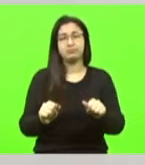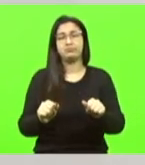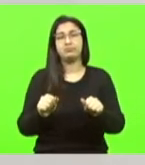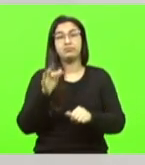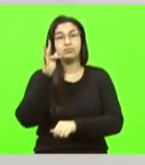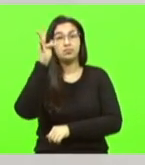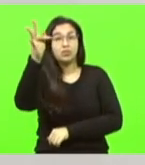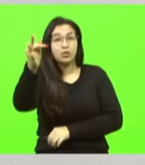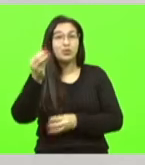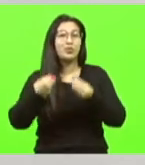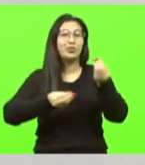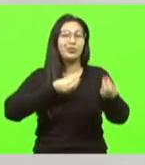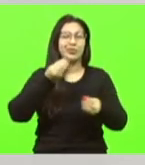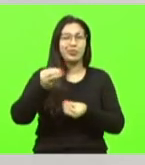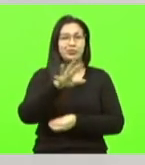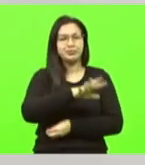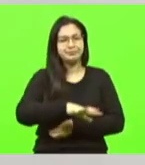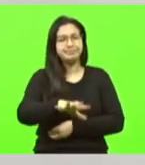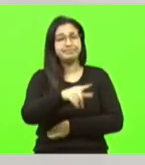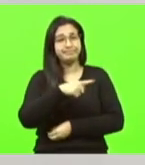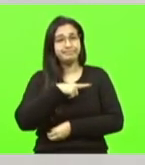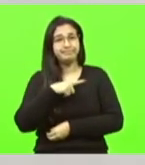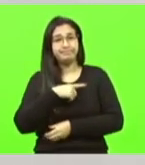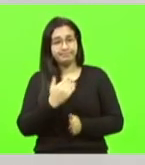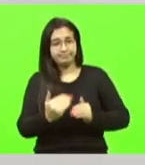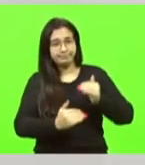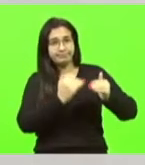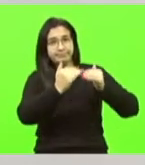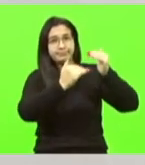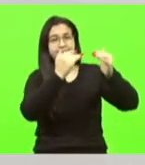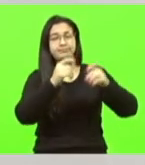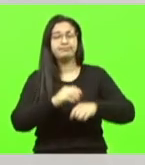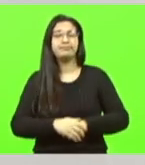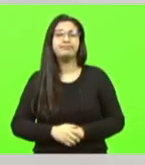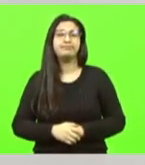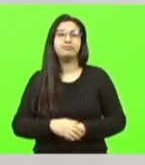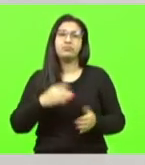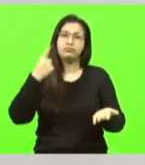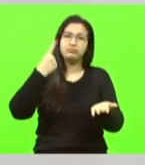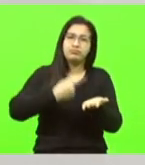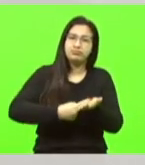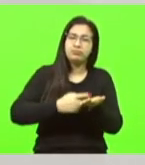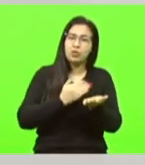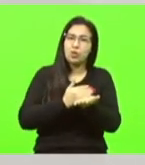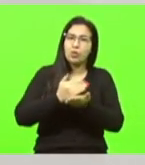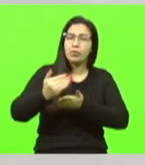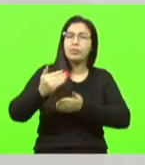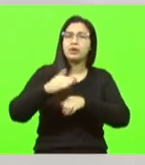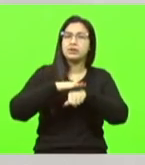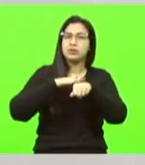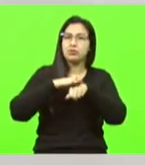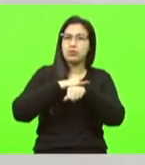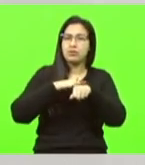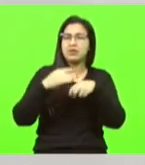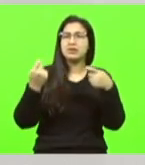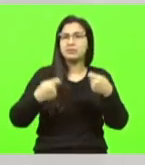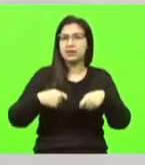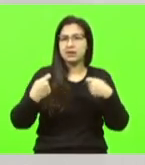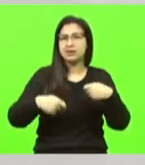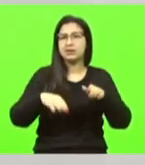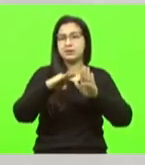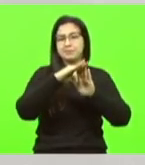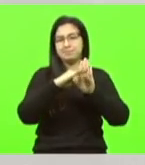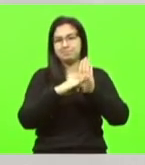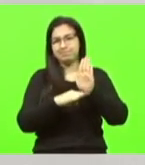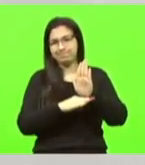que temos no setor por esse motivo. Queremos estabelecer o início desse diálogo nas pautas que tantos precisamos para